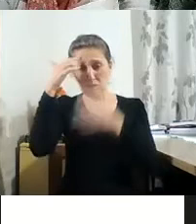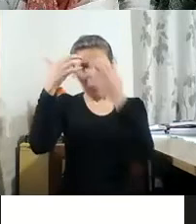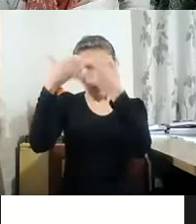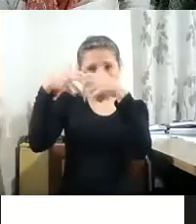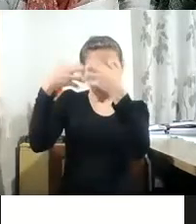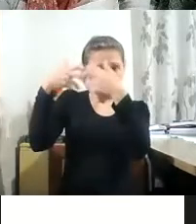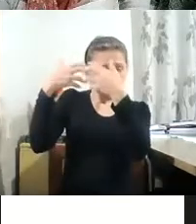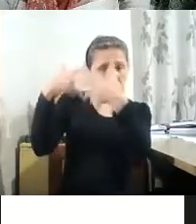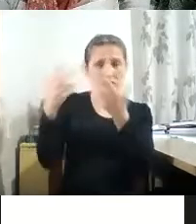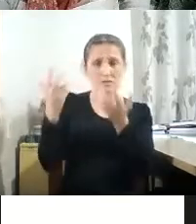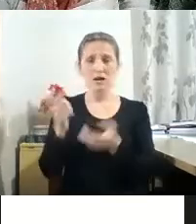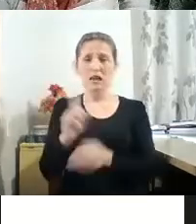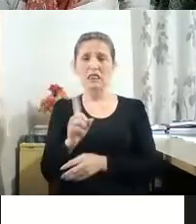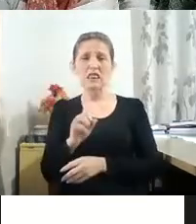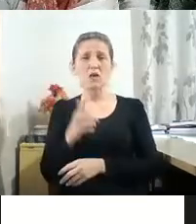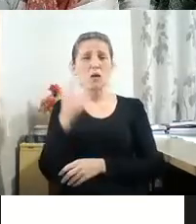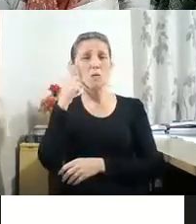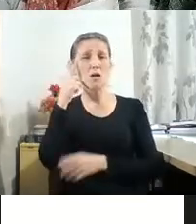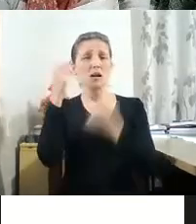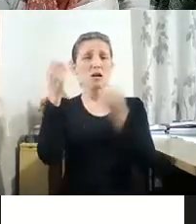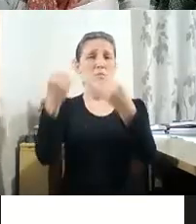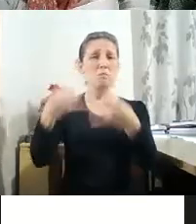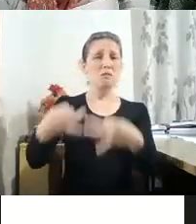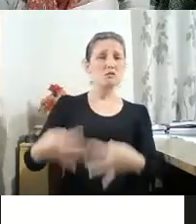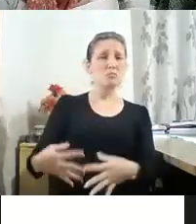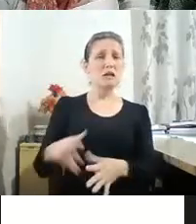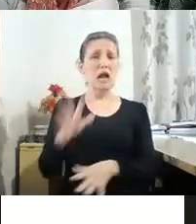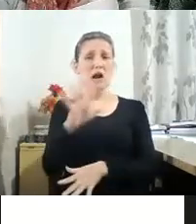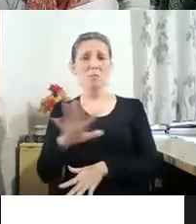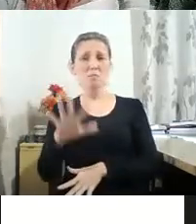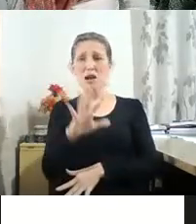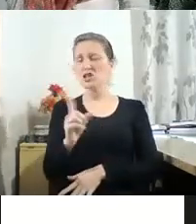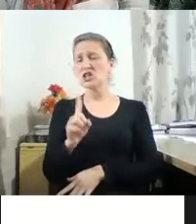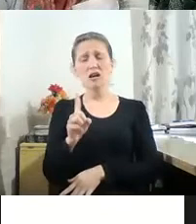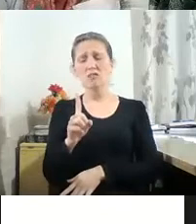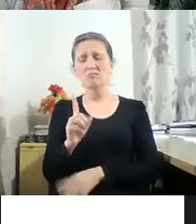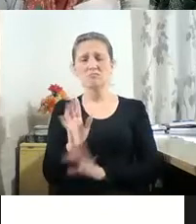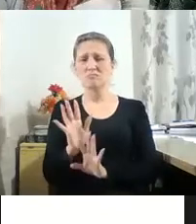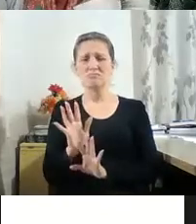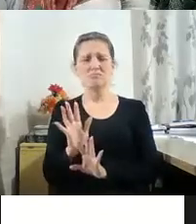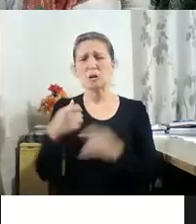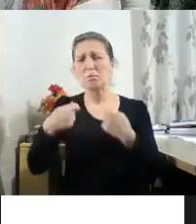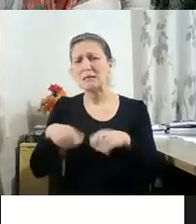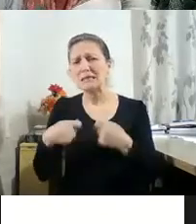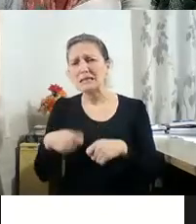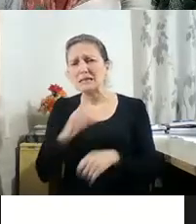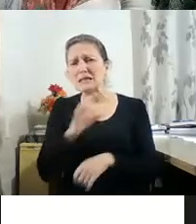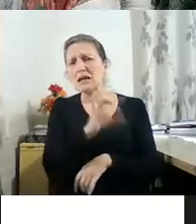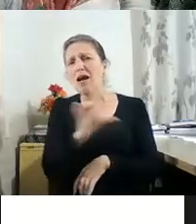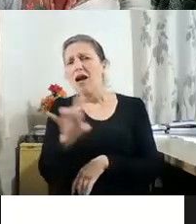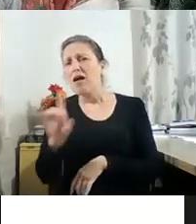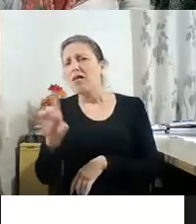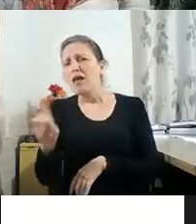não é uma questão de aqui tentar explicar as imagens, porque não é essa questão, porque elas são muito simbólicas,